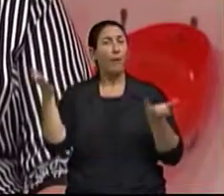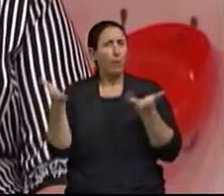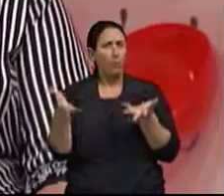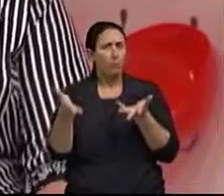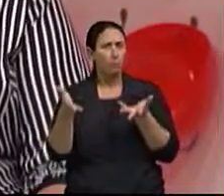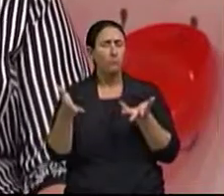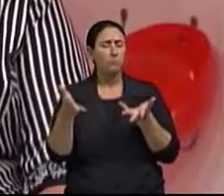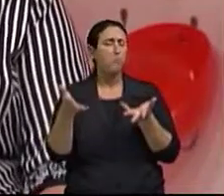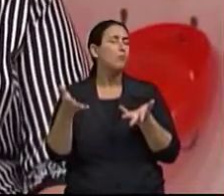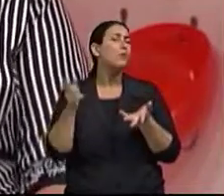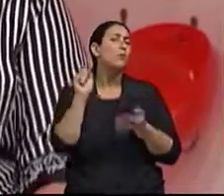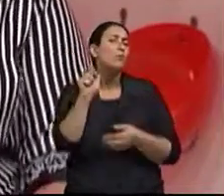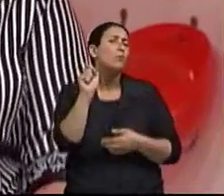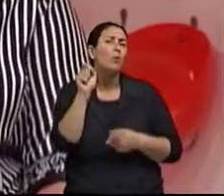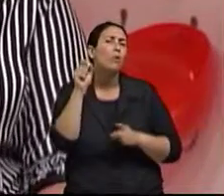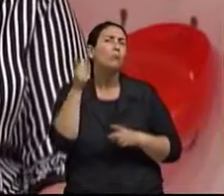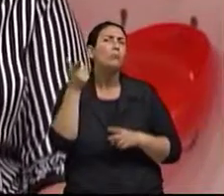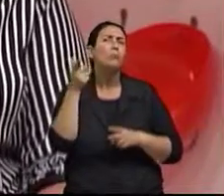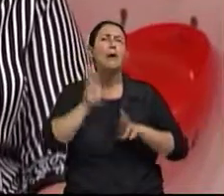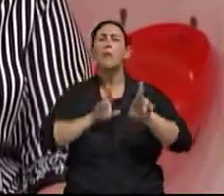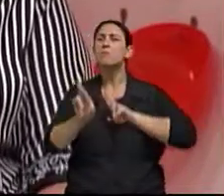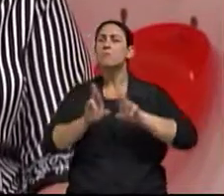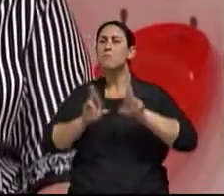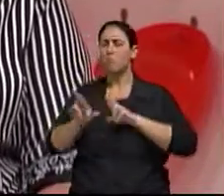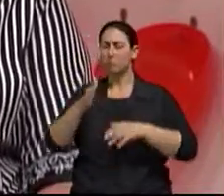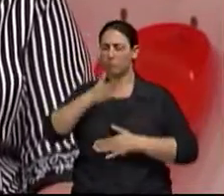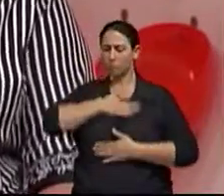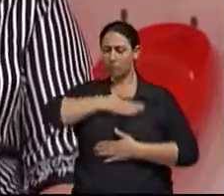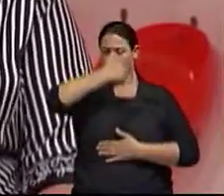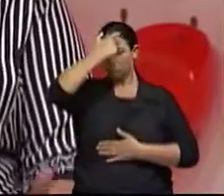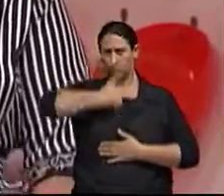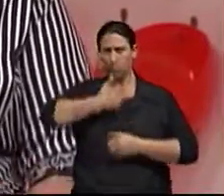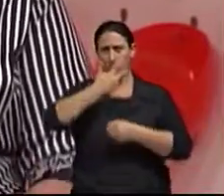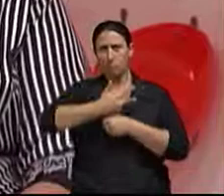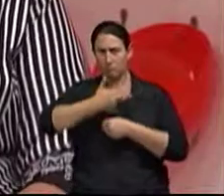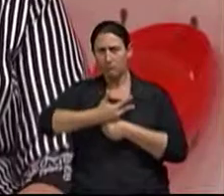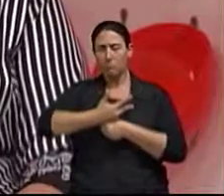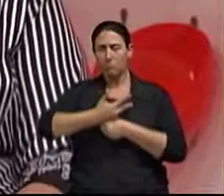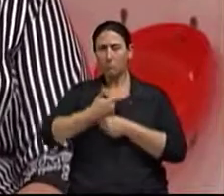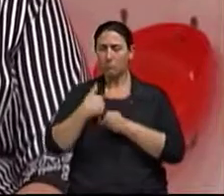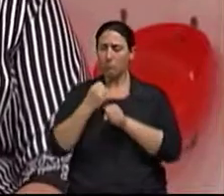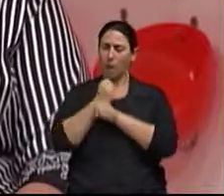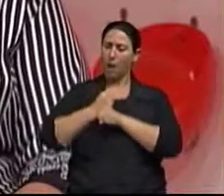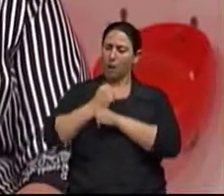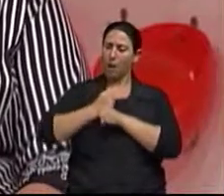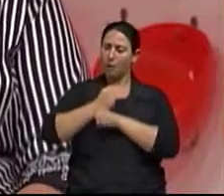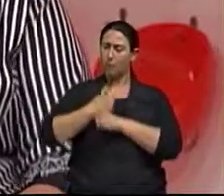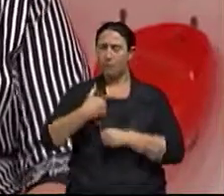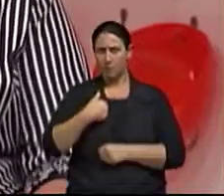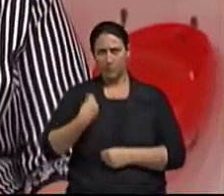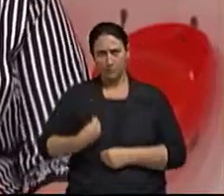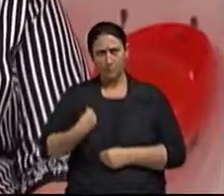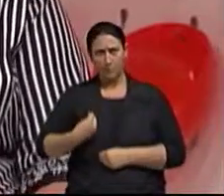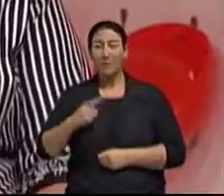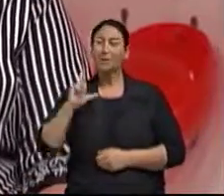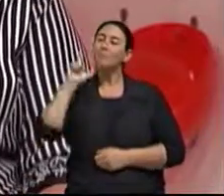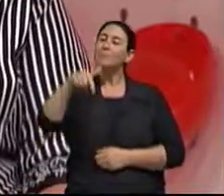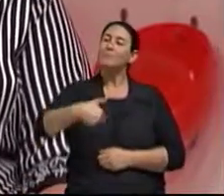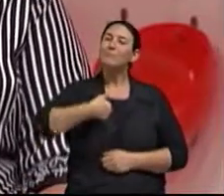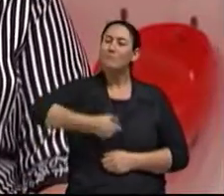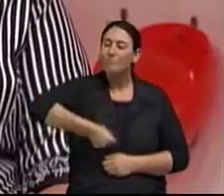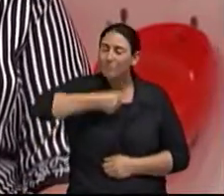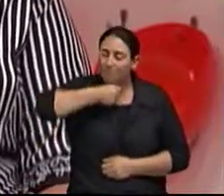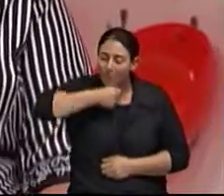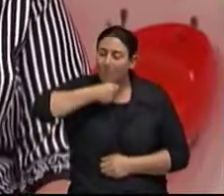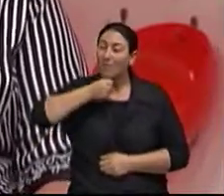ver o seguinte, que tipo de relação eu estabeleci com a minha família ao longo da minha vida para que na velhice eu possa manter